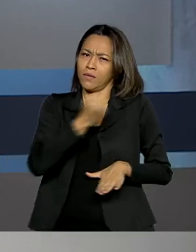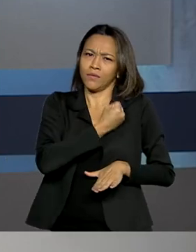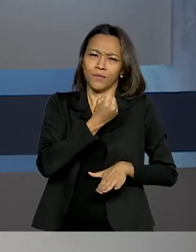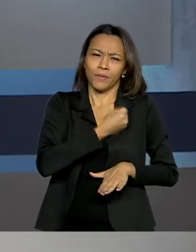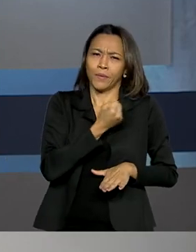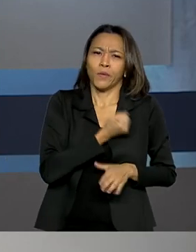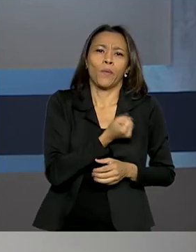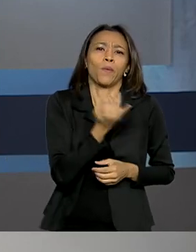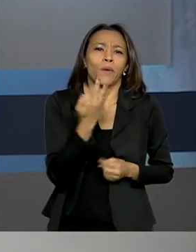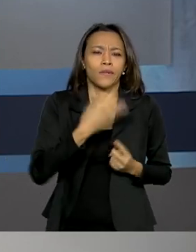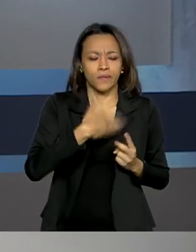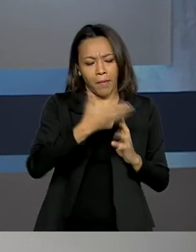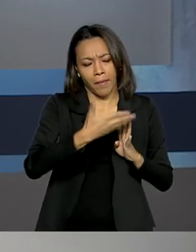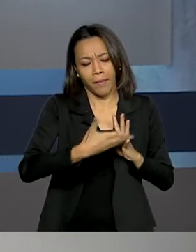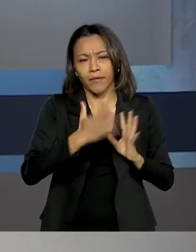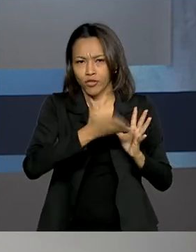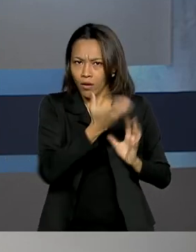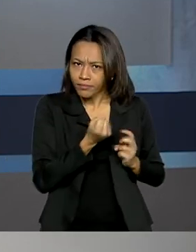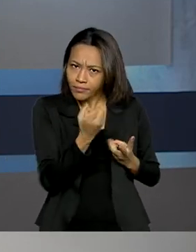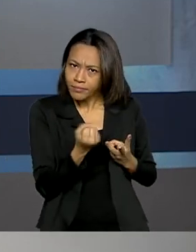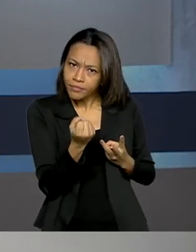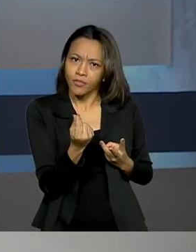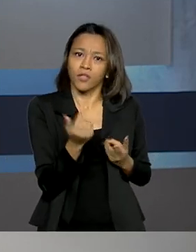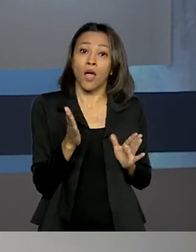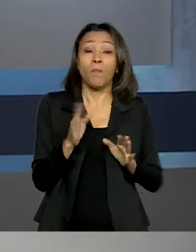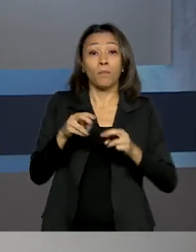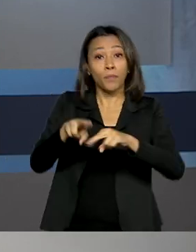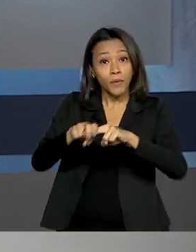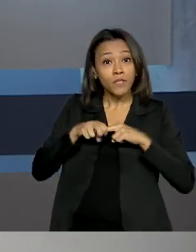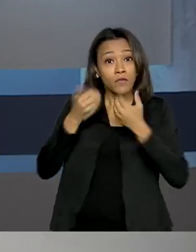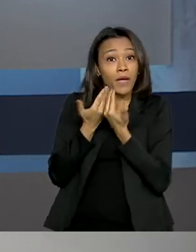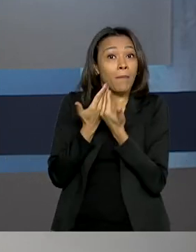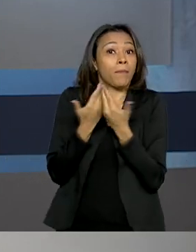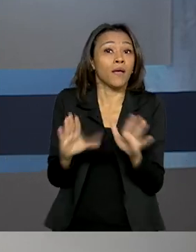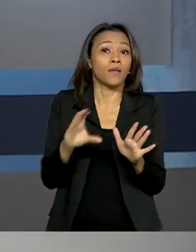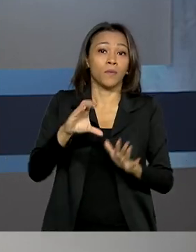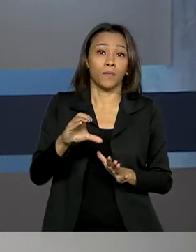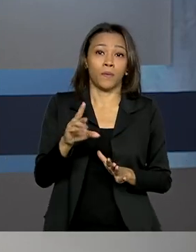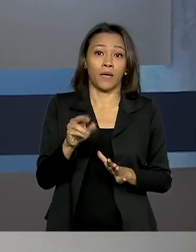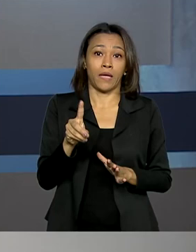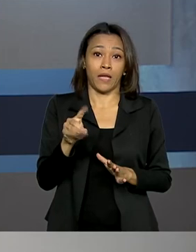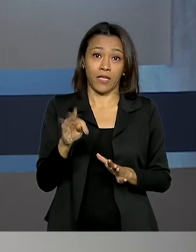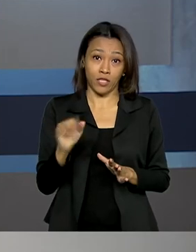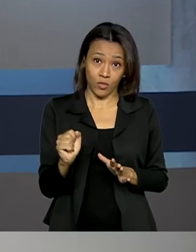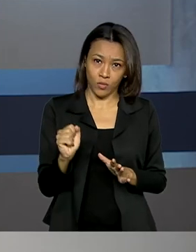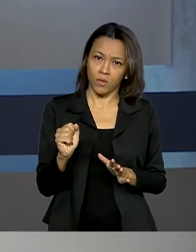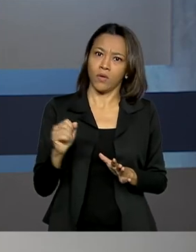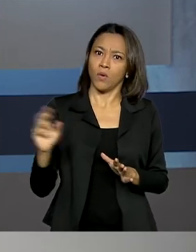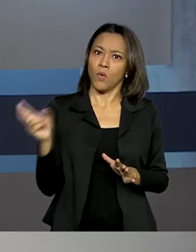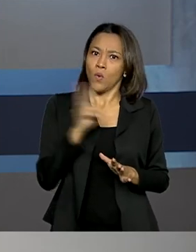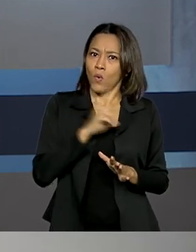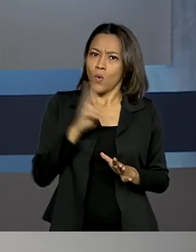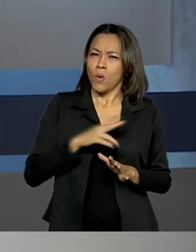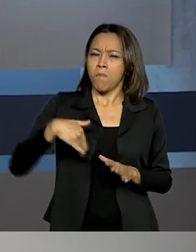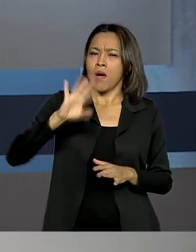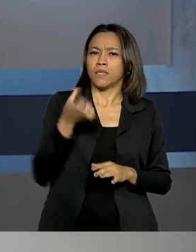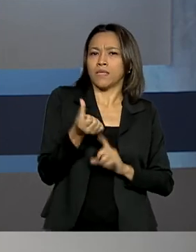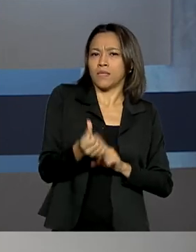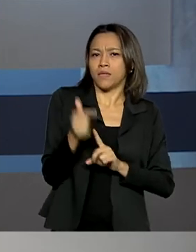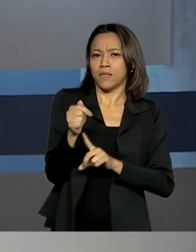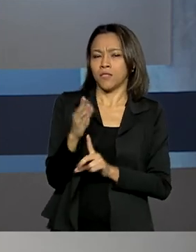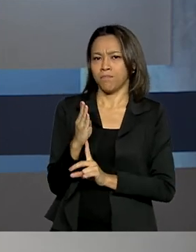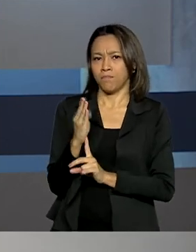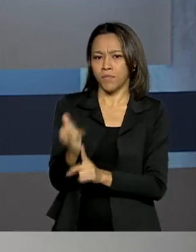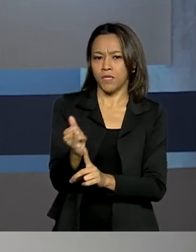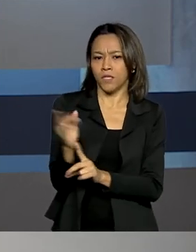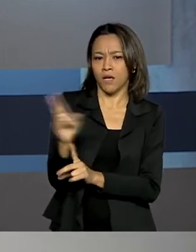parcelas já recebidas. Para isso, foi aberto um crédito extraordinário no valor de mais de 67 bilhões de reais